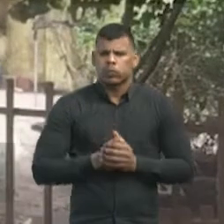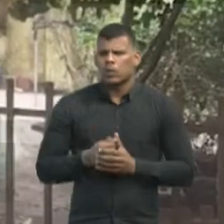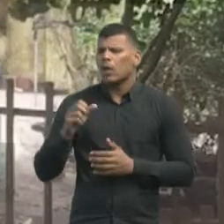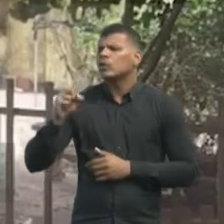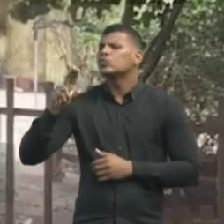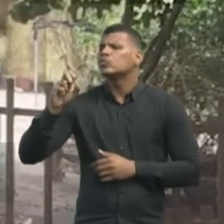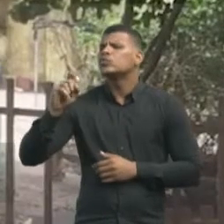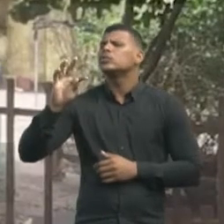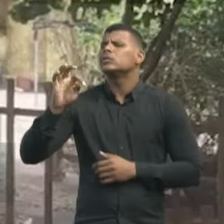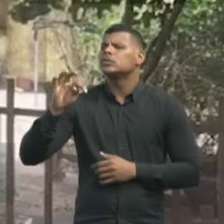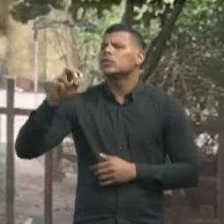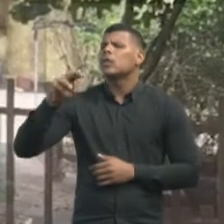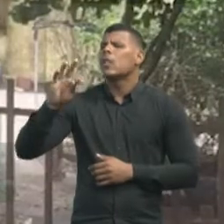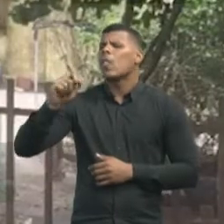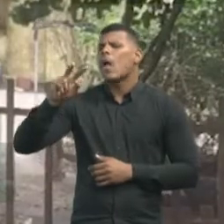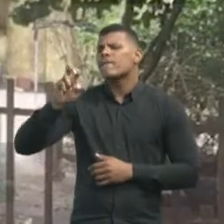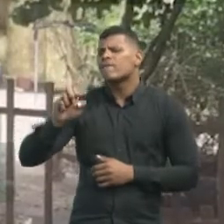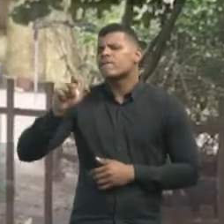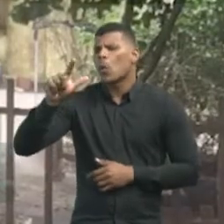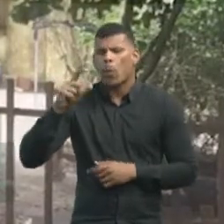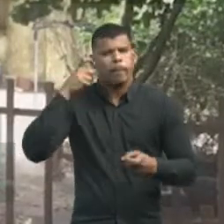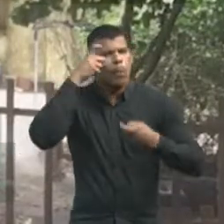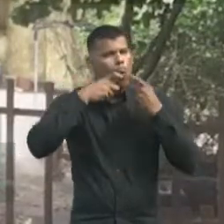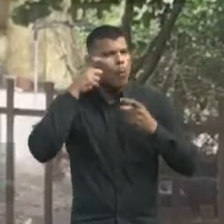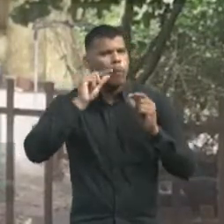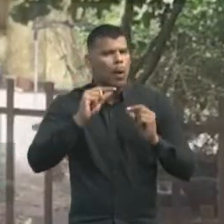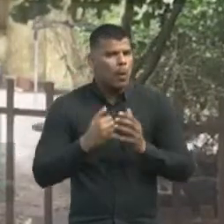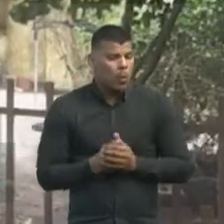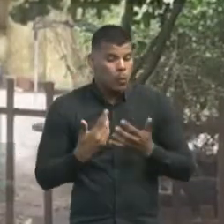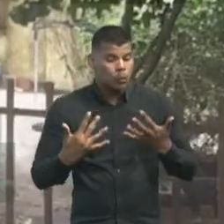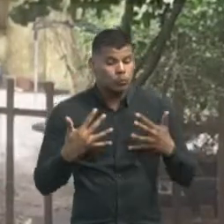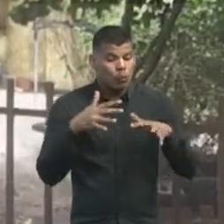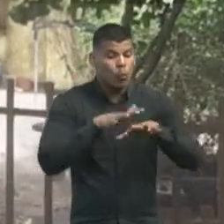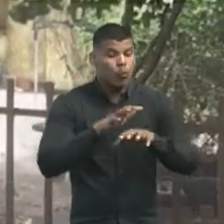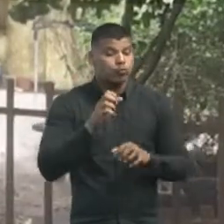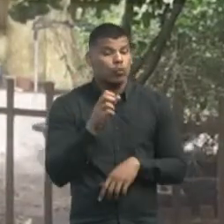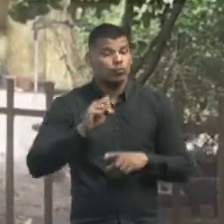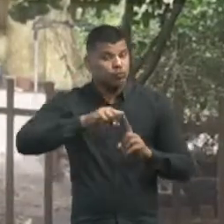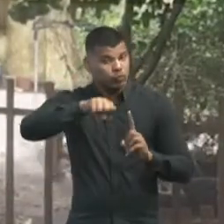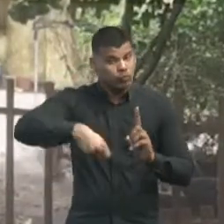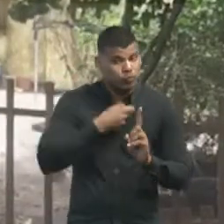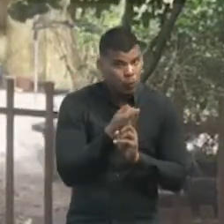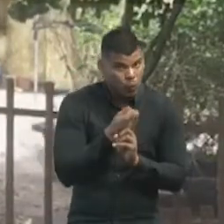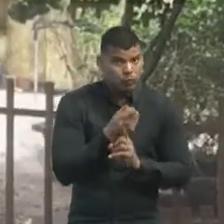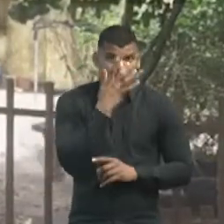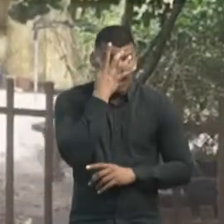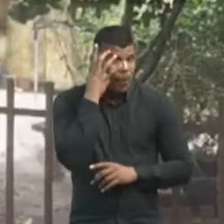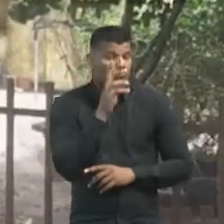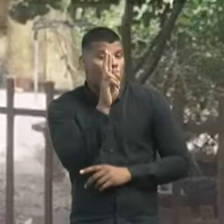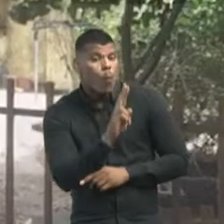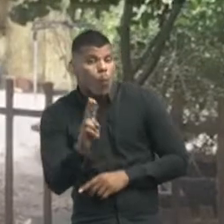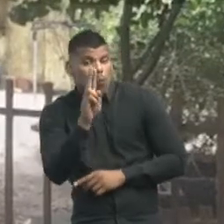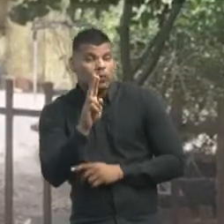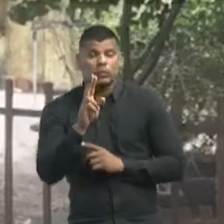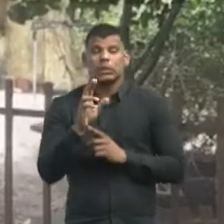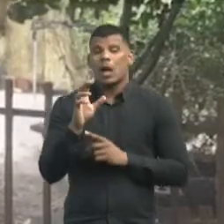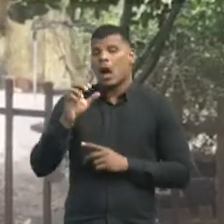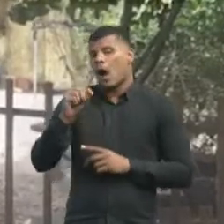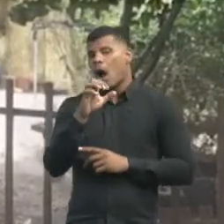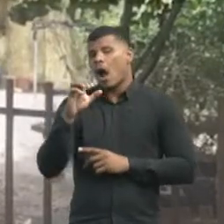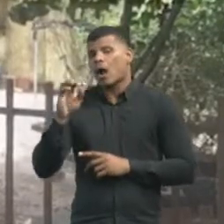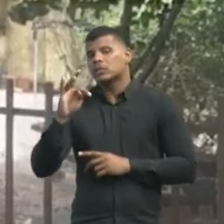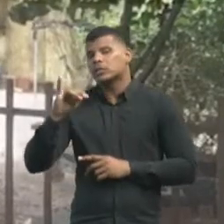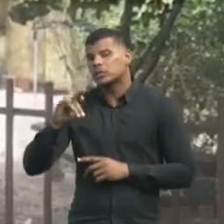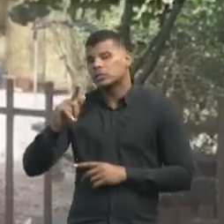preocupa com a inclusão social de quem tradicionalmente usa recursos naturais da Caatinga para fazer moda,